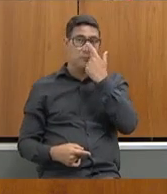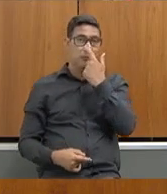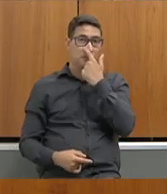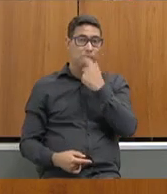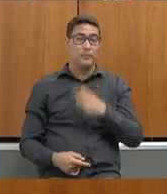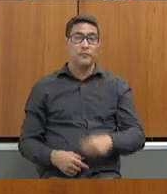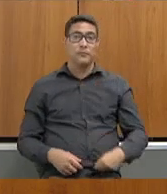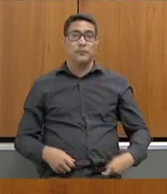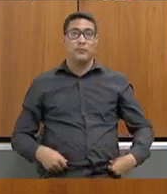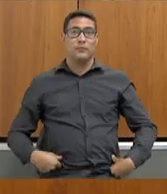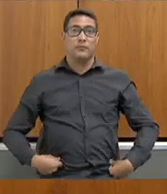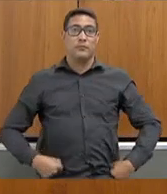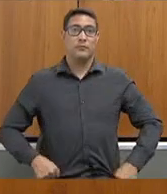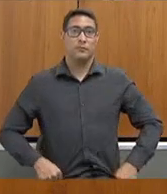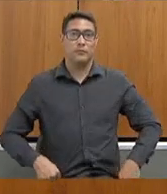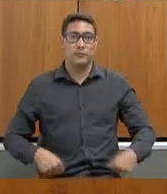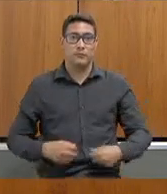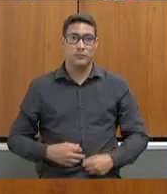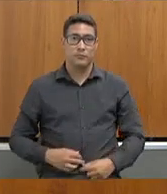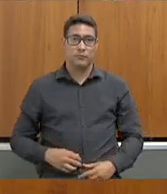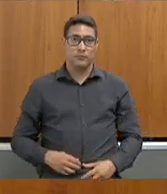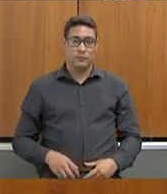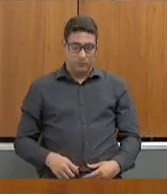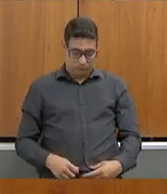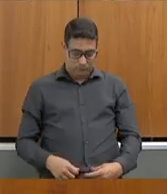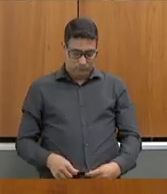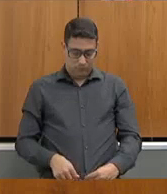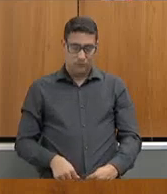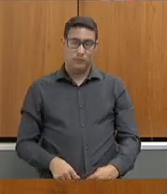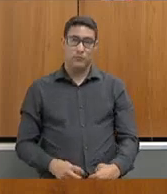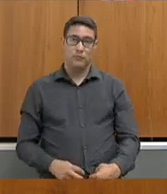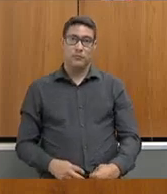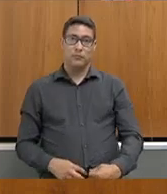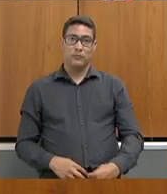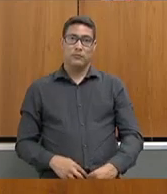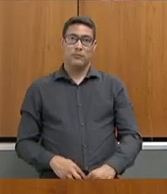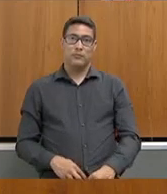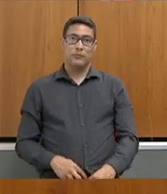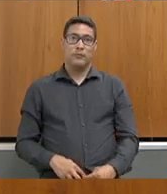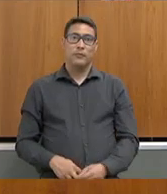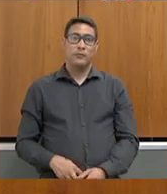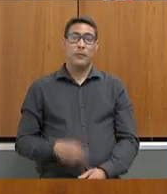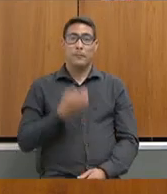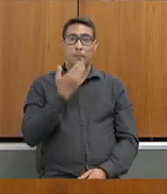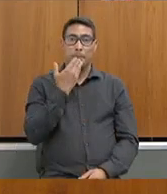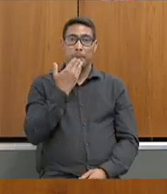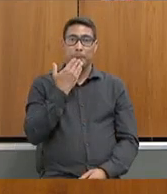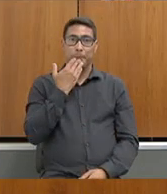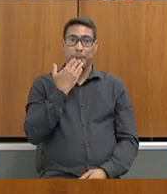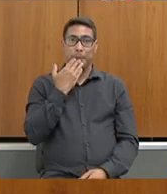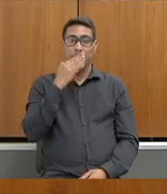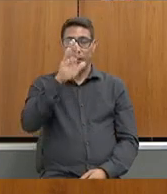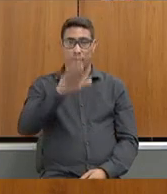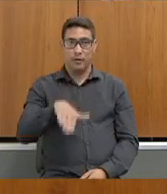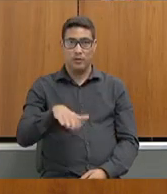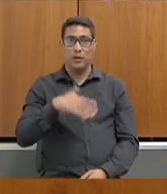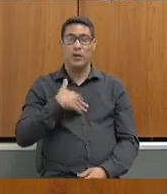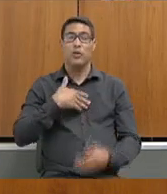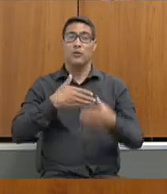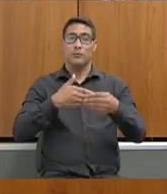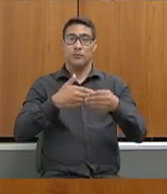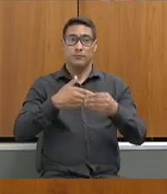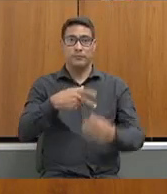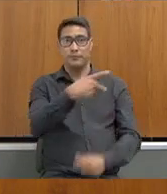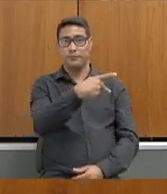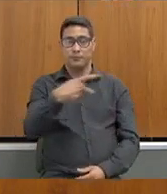Está inscrito. Obrigado. Boa tarde. Eu quero cumprimentar a nossa presidente, deputada Beatriz,